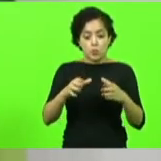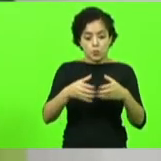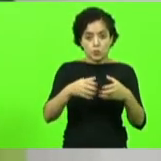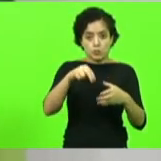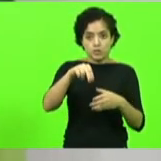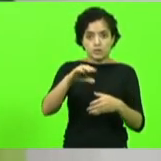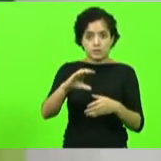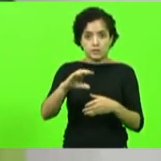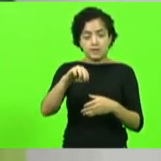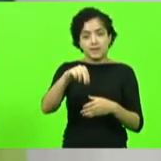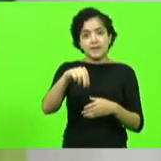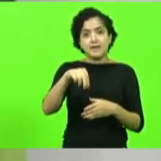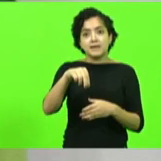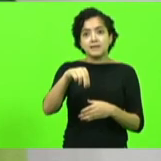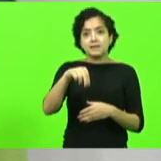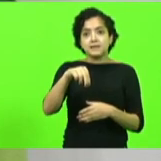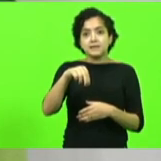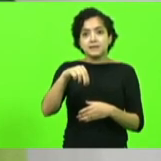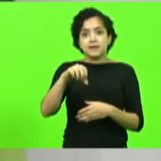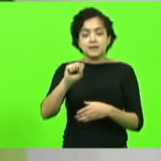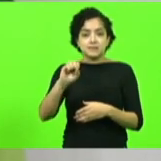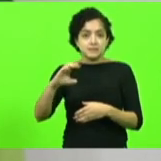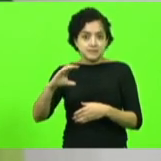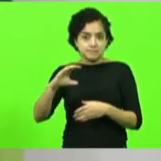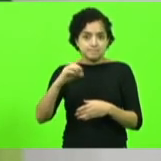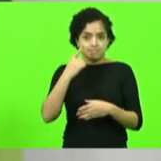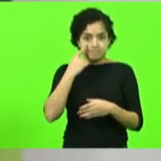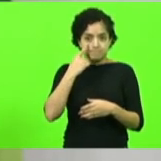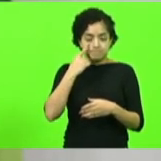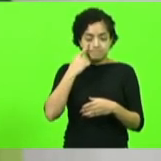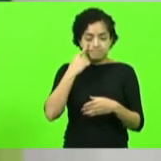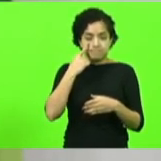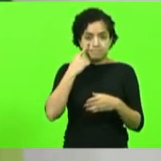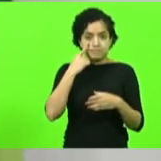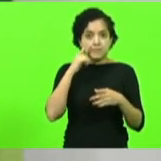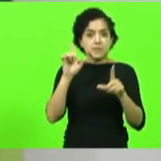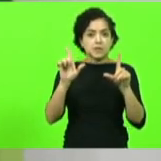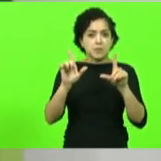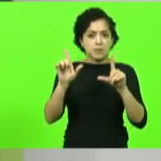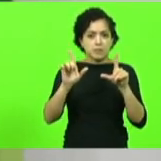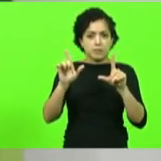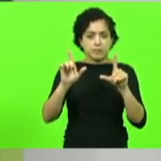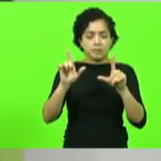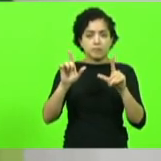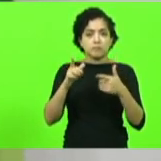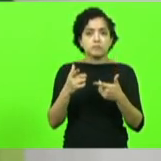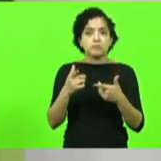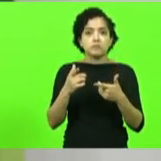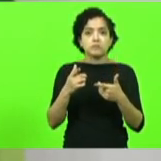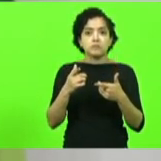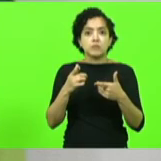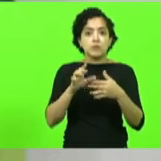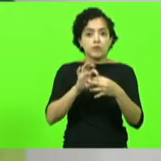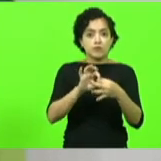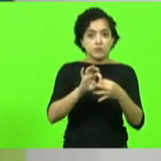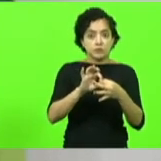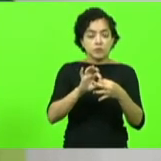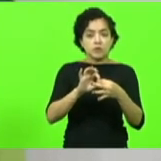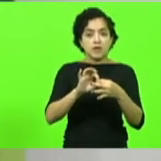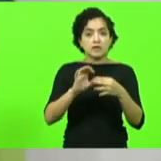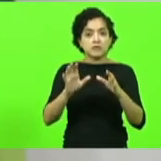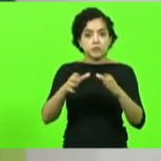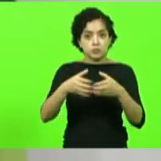do Anderson Silva essa manchete foi vinculada no grupo NSC assinada pelo